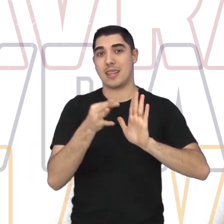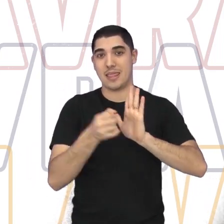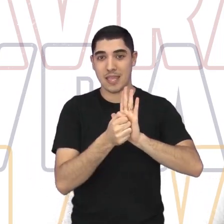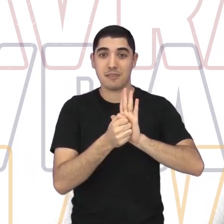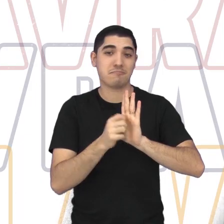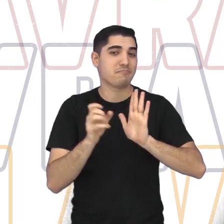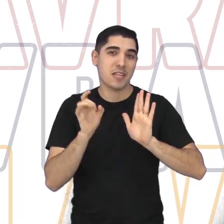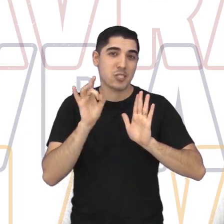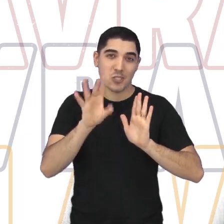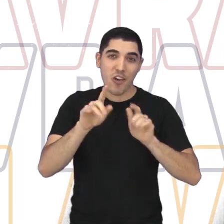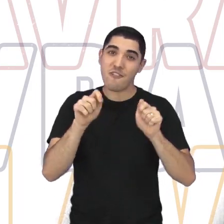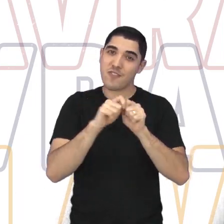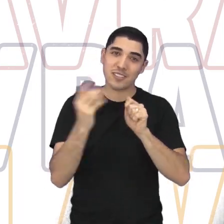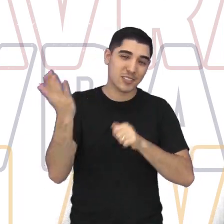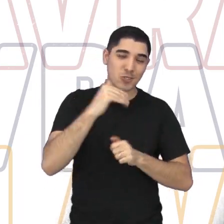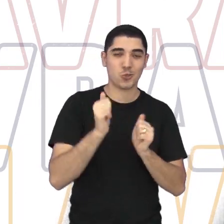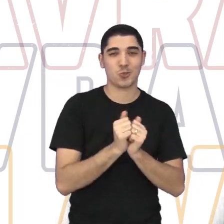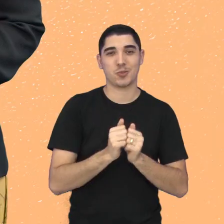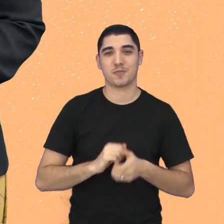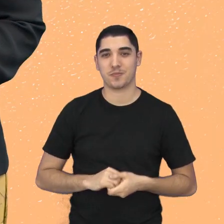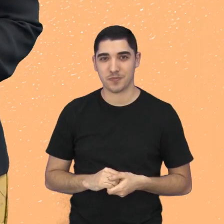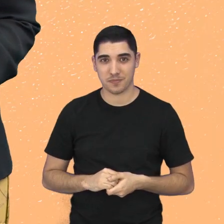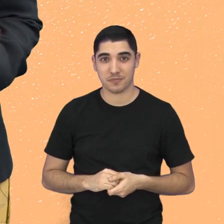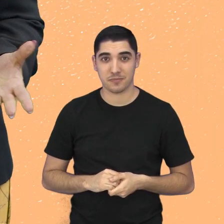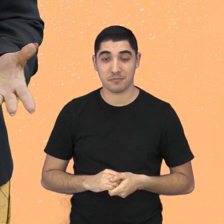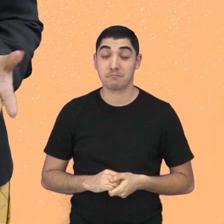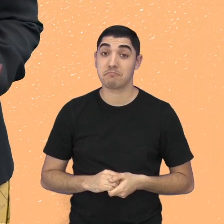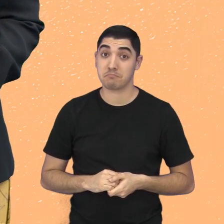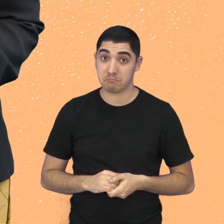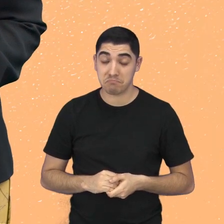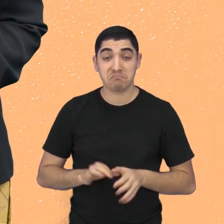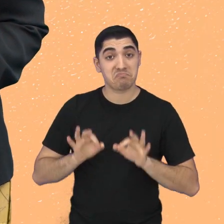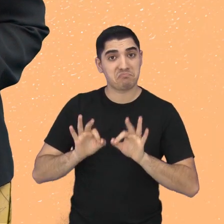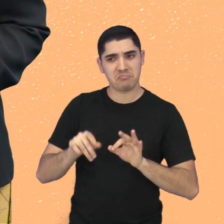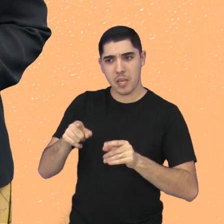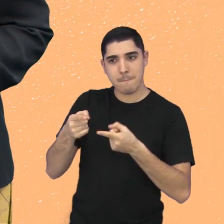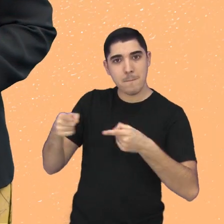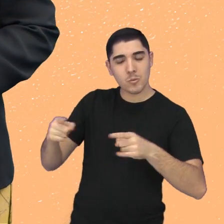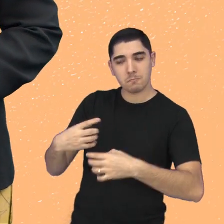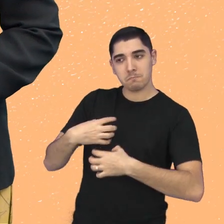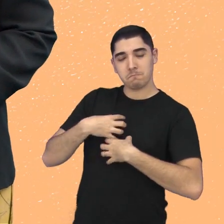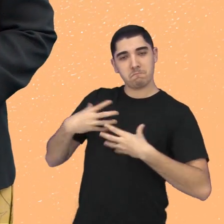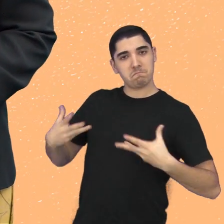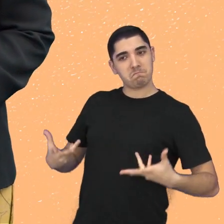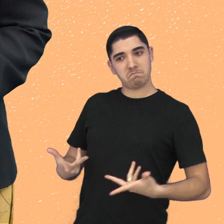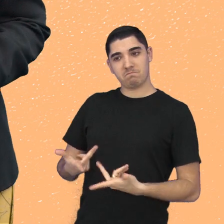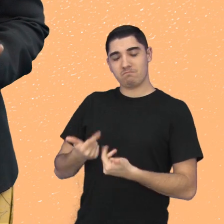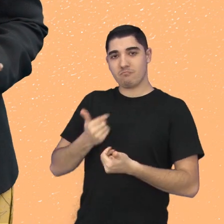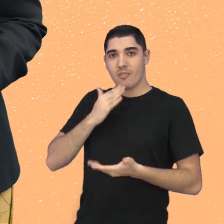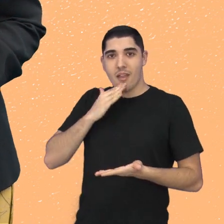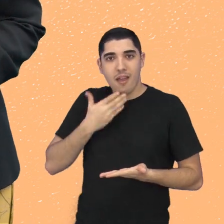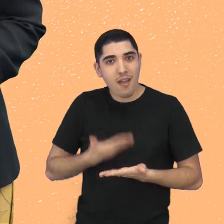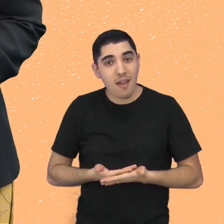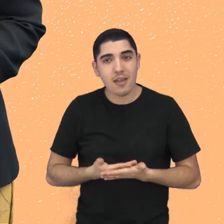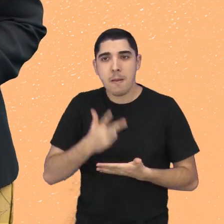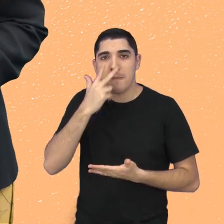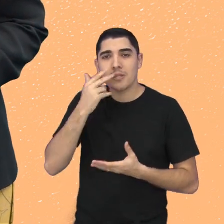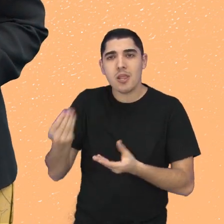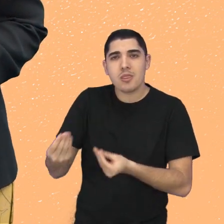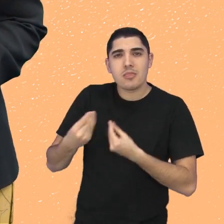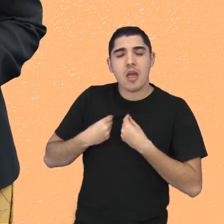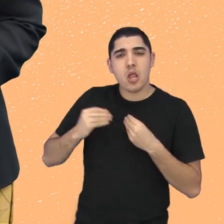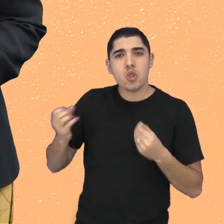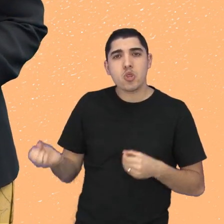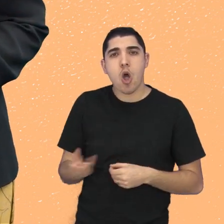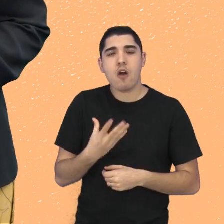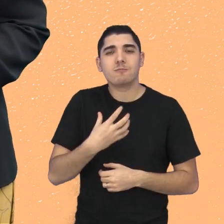Aí, é só vir com a gente. Realmente, o canto fascina e surpreende, possibilitando uma nova visão